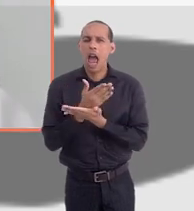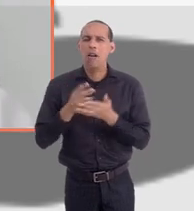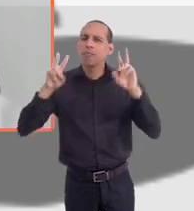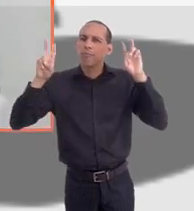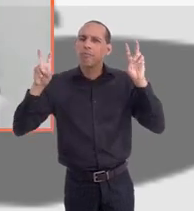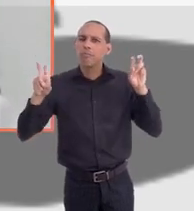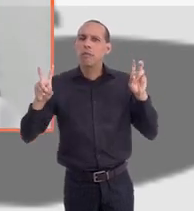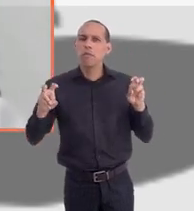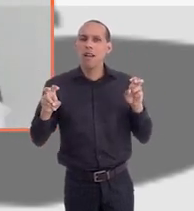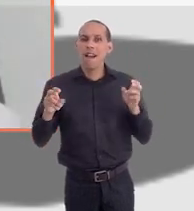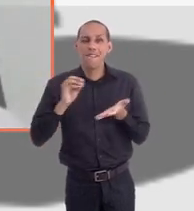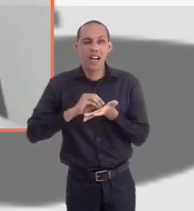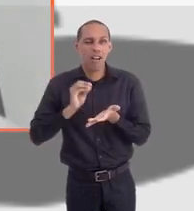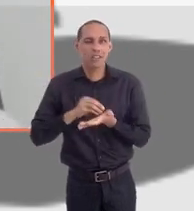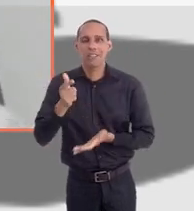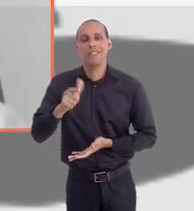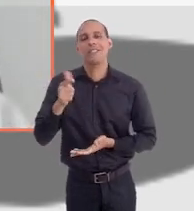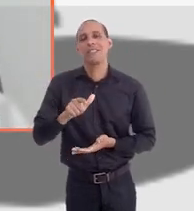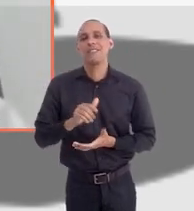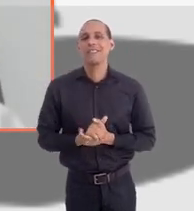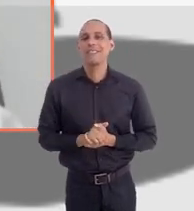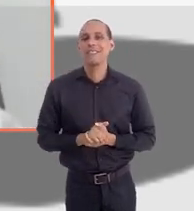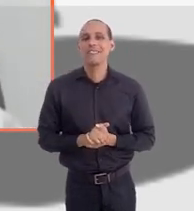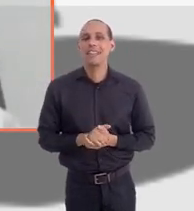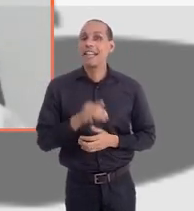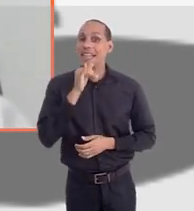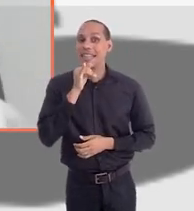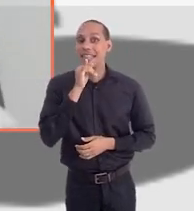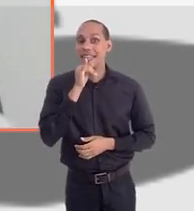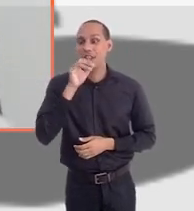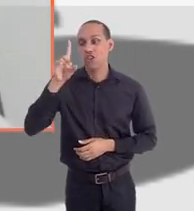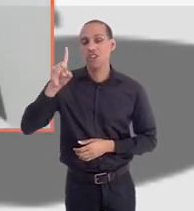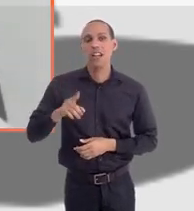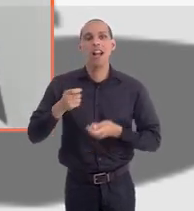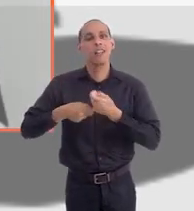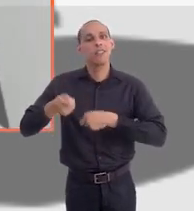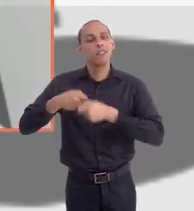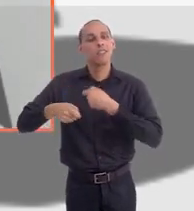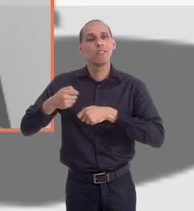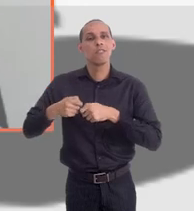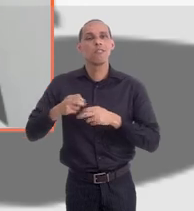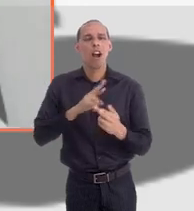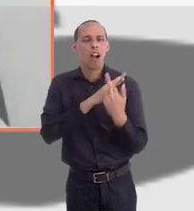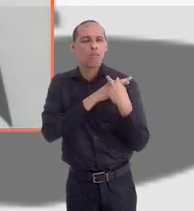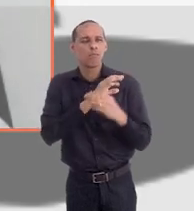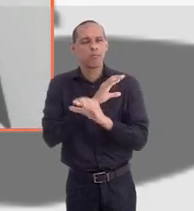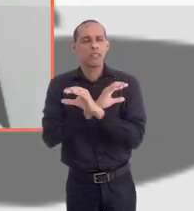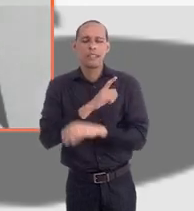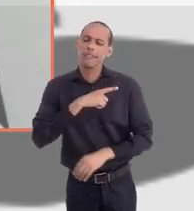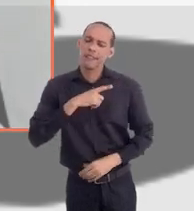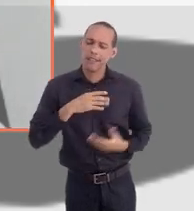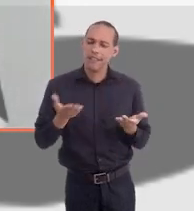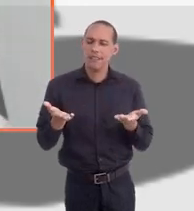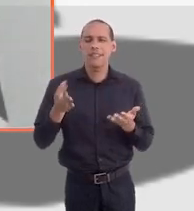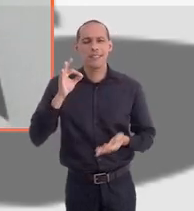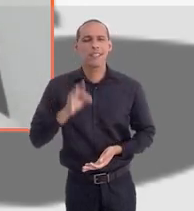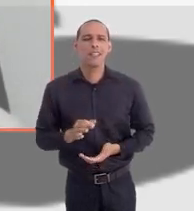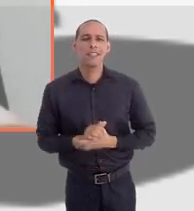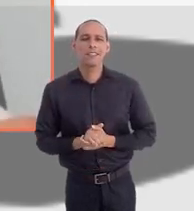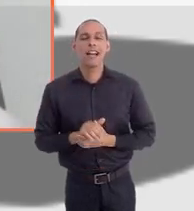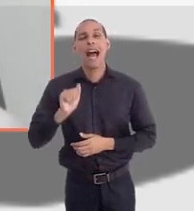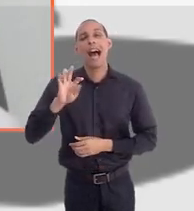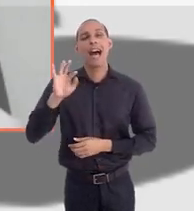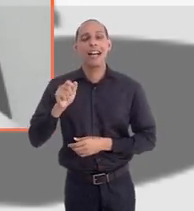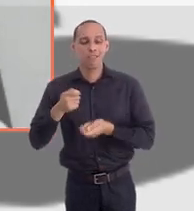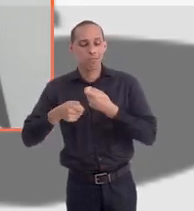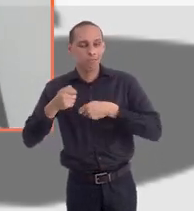questões que não podem ficar fora. Então, por exemplo, Quando se fala de direito administrativo, responsabilidade civil, certamente vai cair. Ato